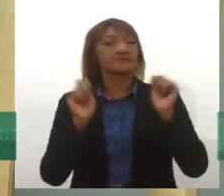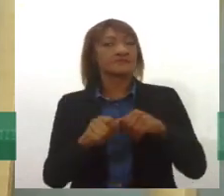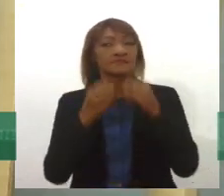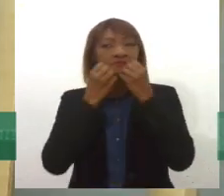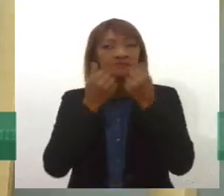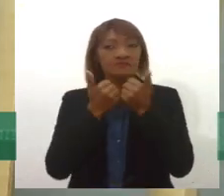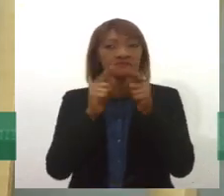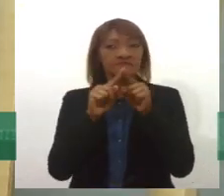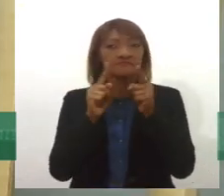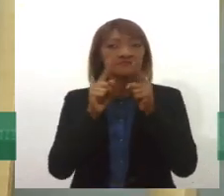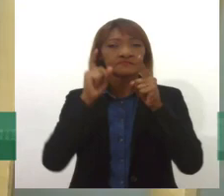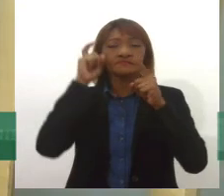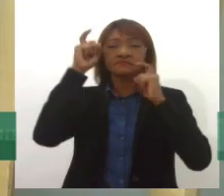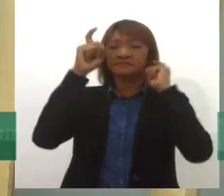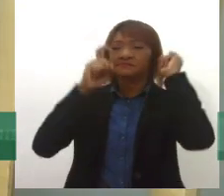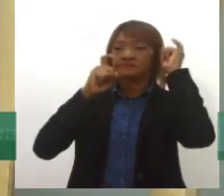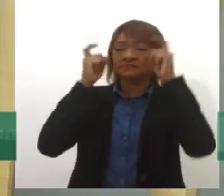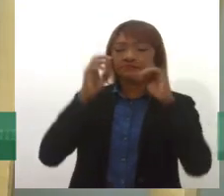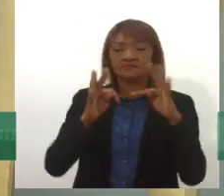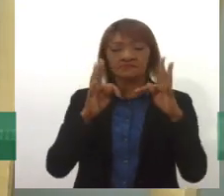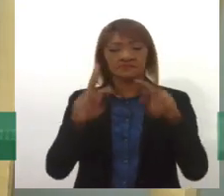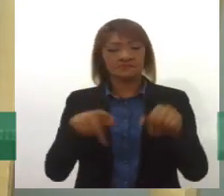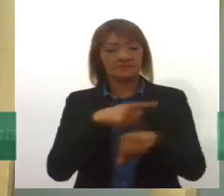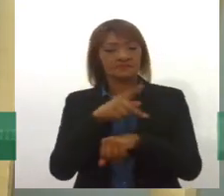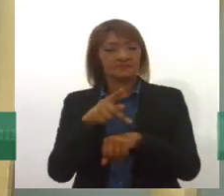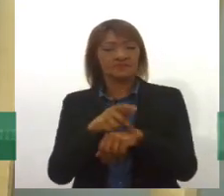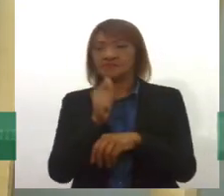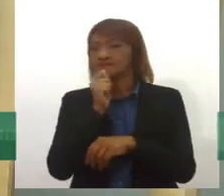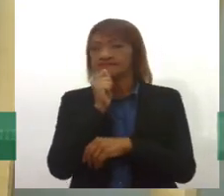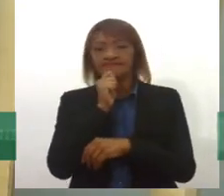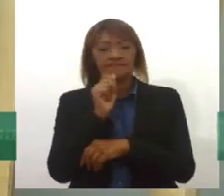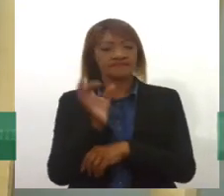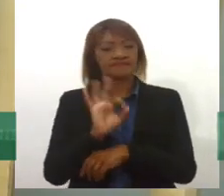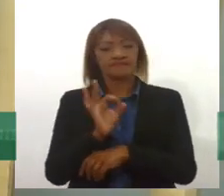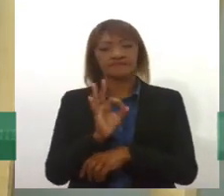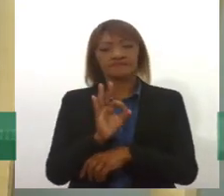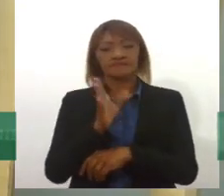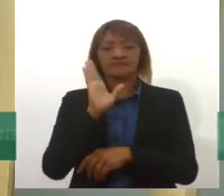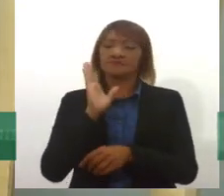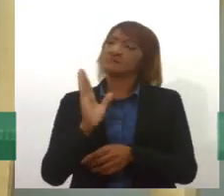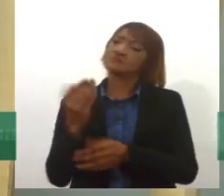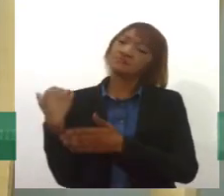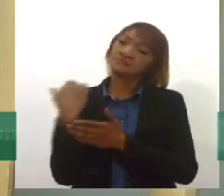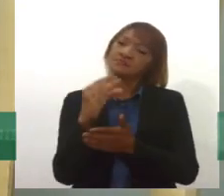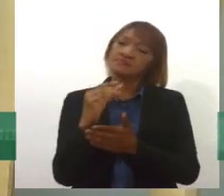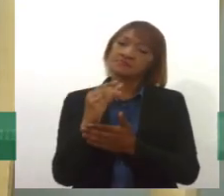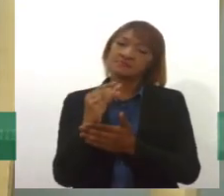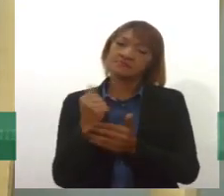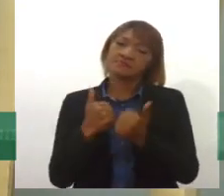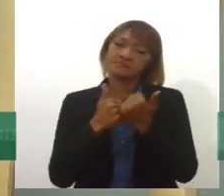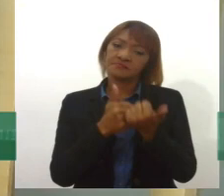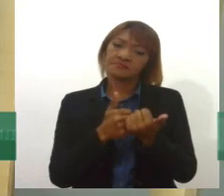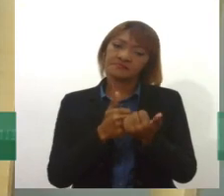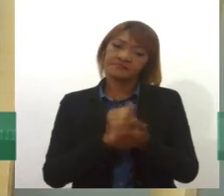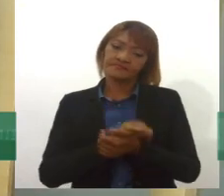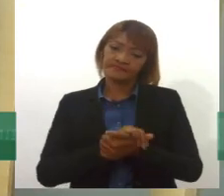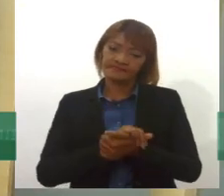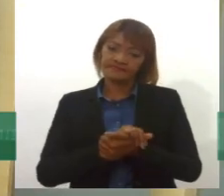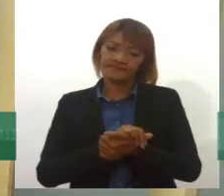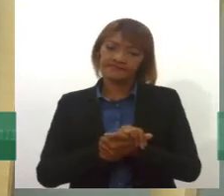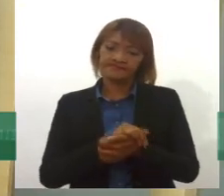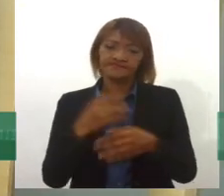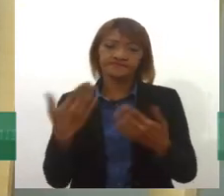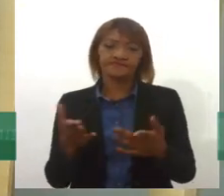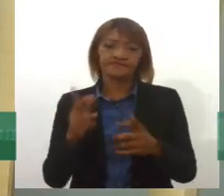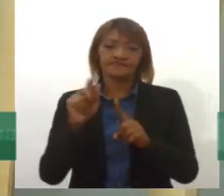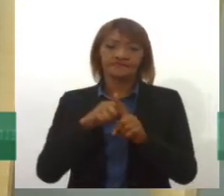é preocupante que os países não estejam aportando mais investimentos para dar conta do problema. Janeiro